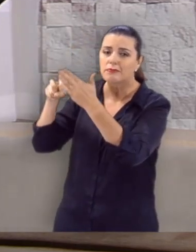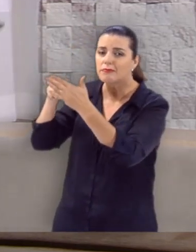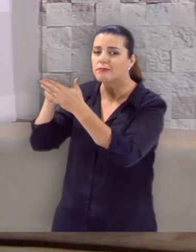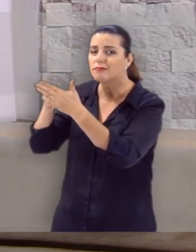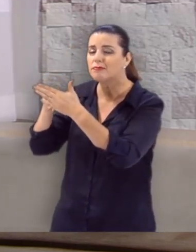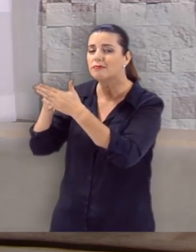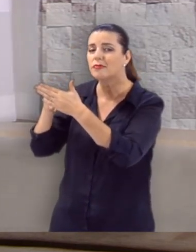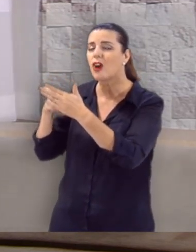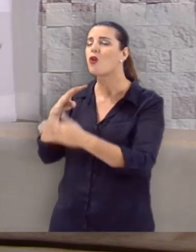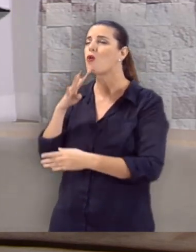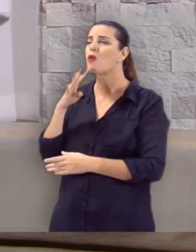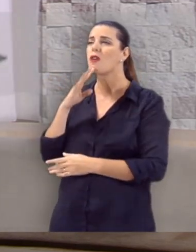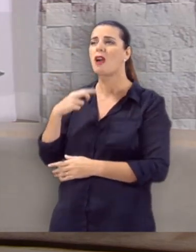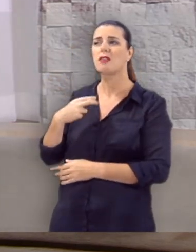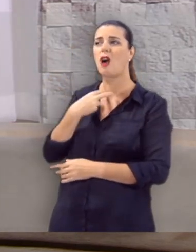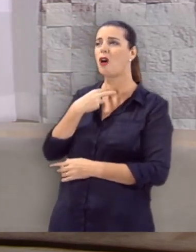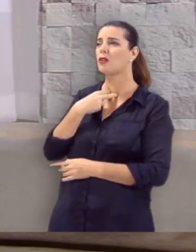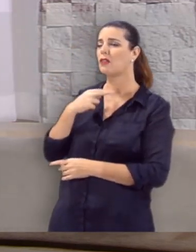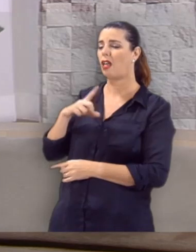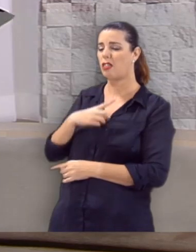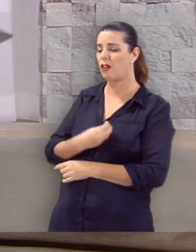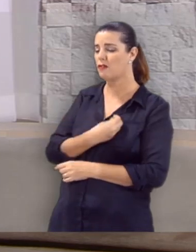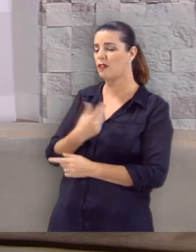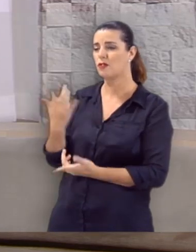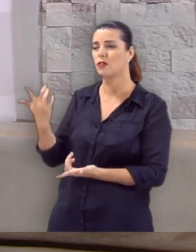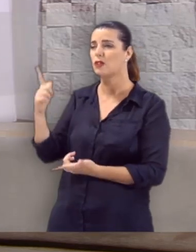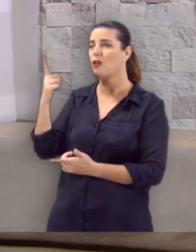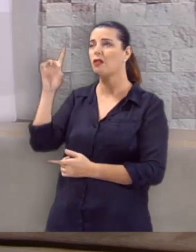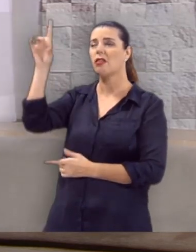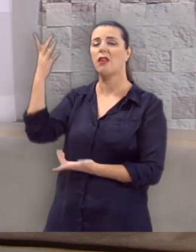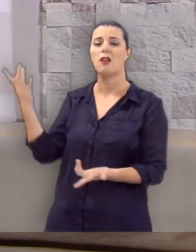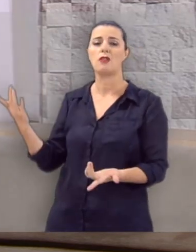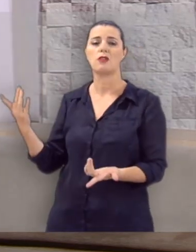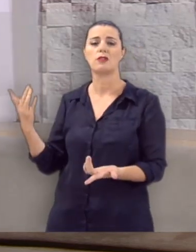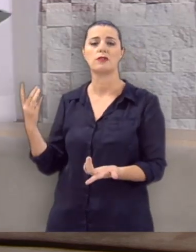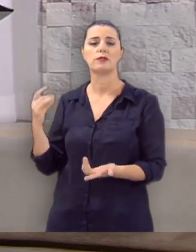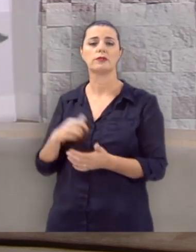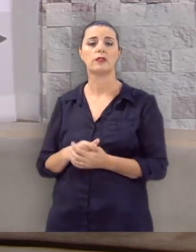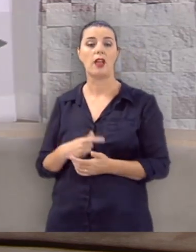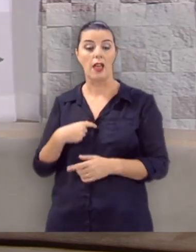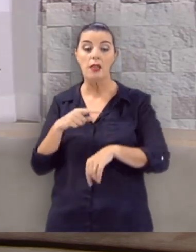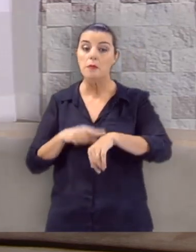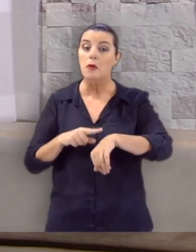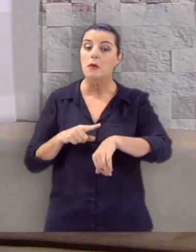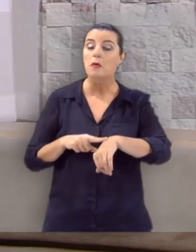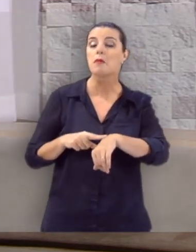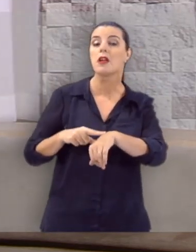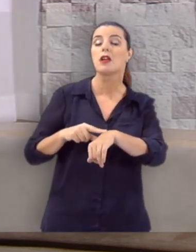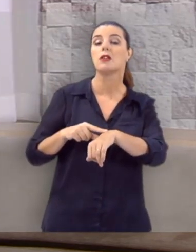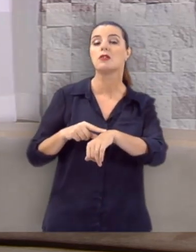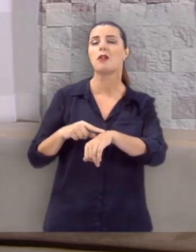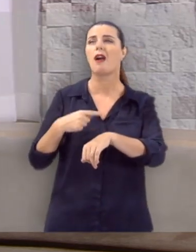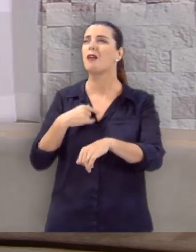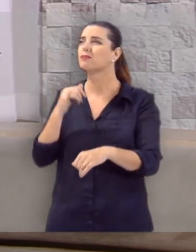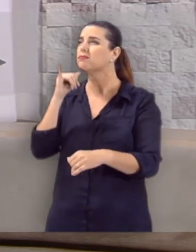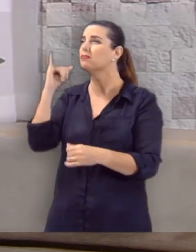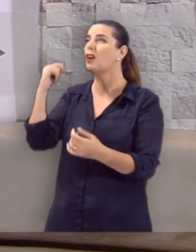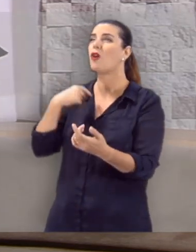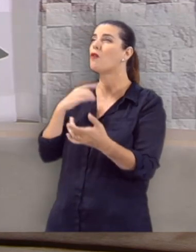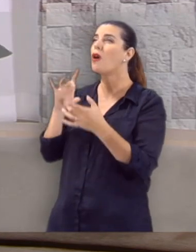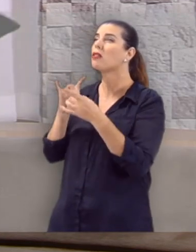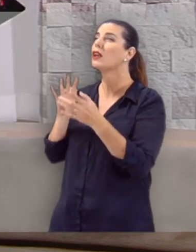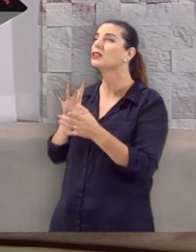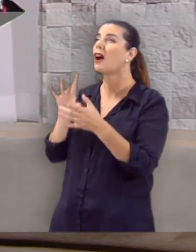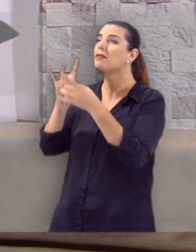É nesse momento então que Jacó reconhece que não pode mais caminhar sem Deus. É nesse momento que Jacó então diz assim, eu não